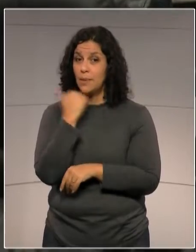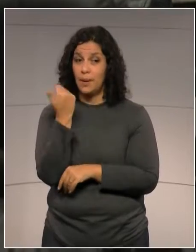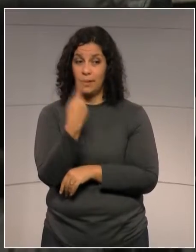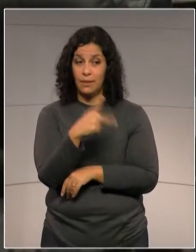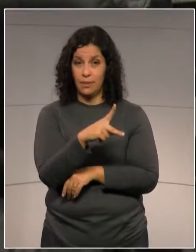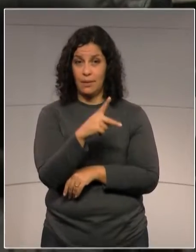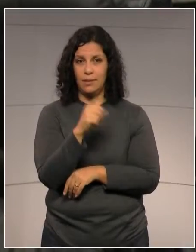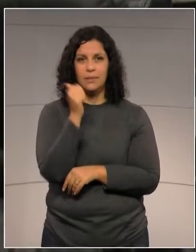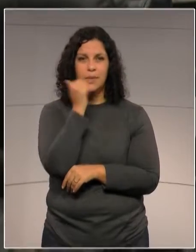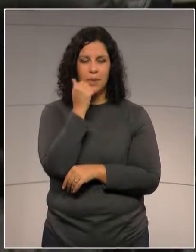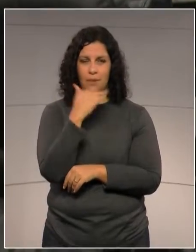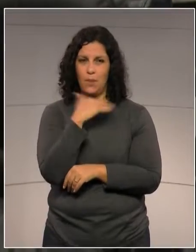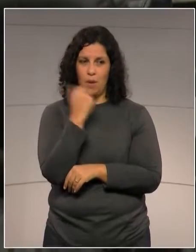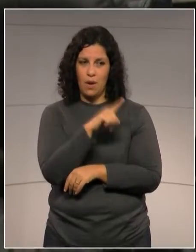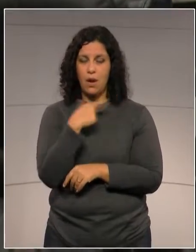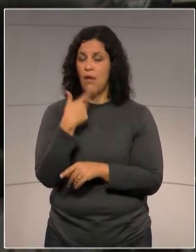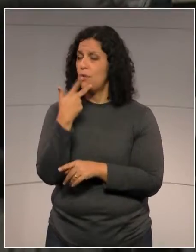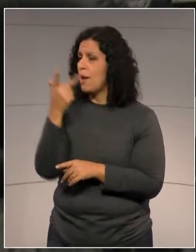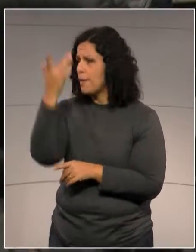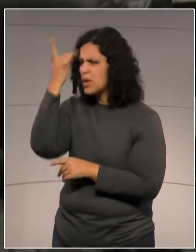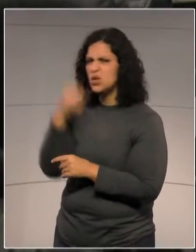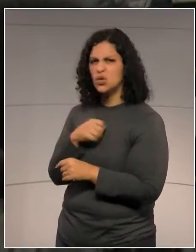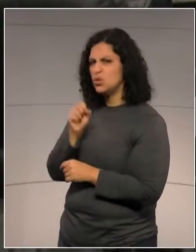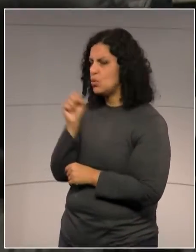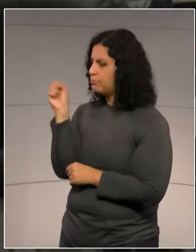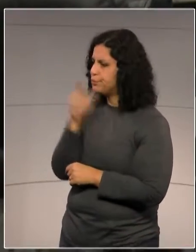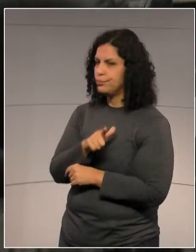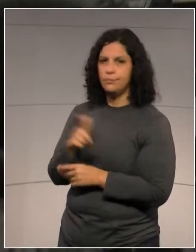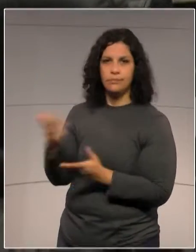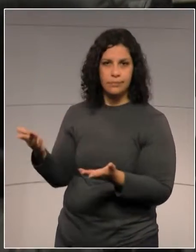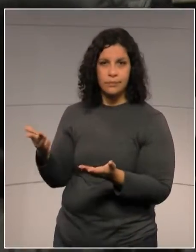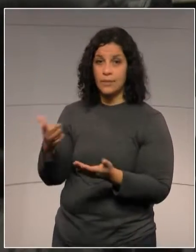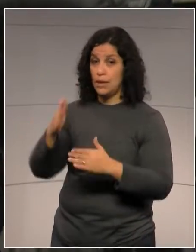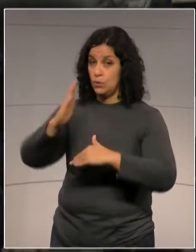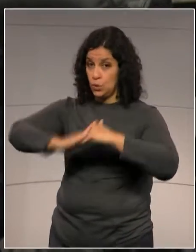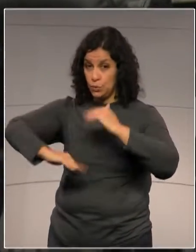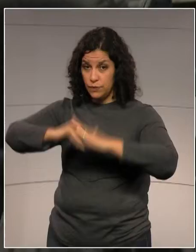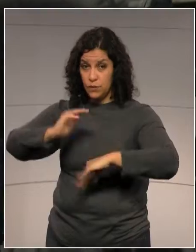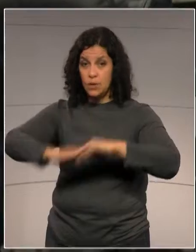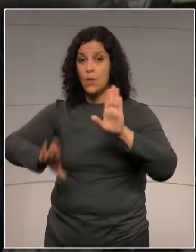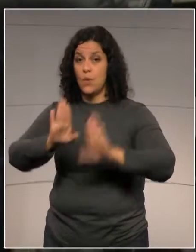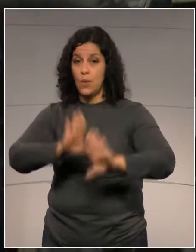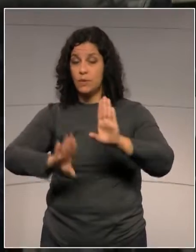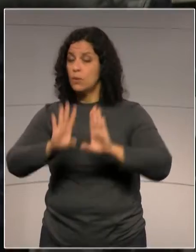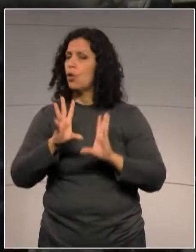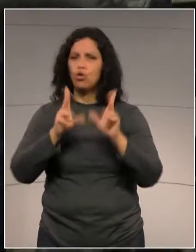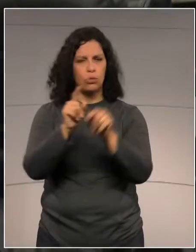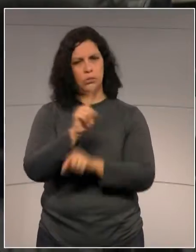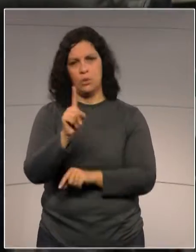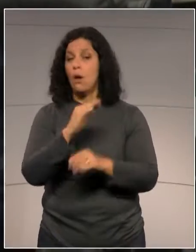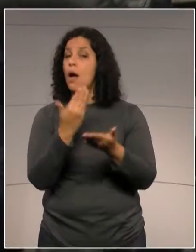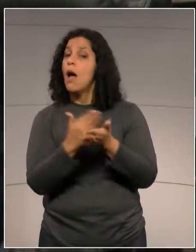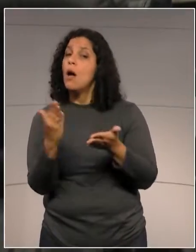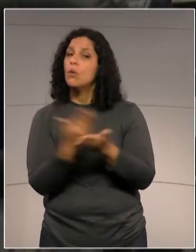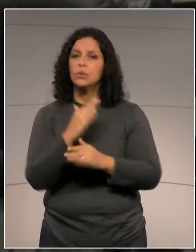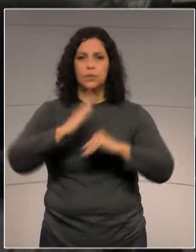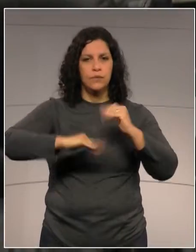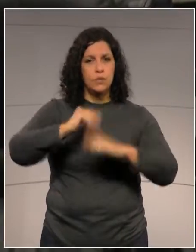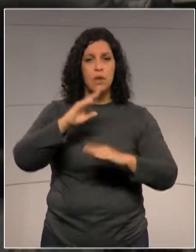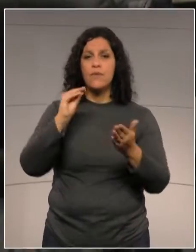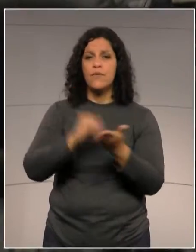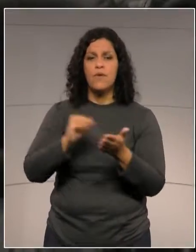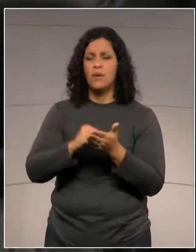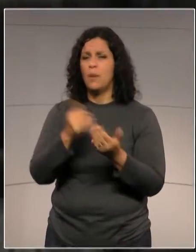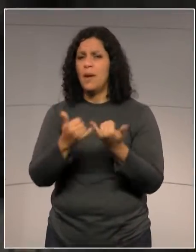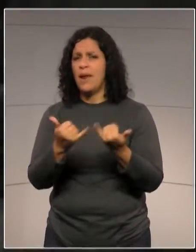tratamento absolutamente desumanizado. Para os profissionais, às vezes, claro que não são todos, evidentemente, talvez não passe